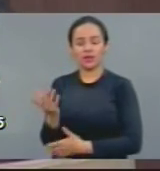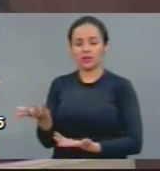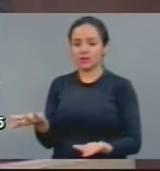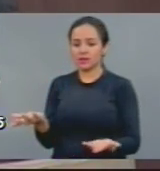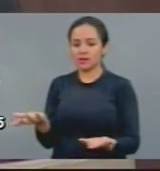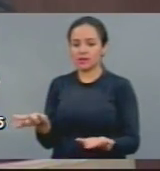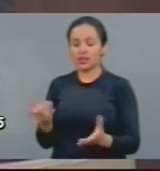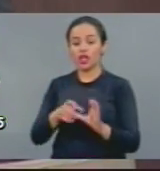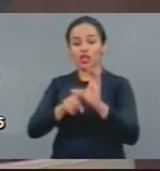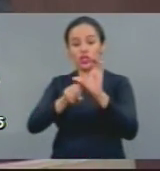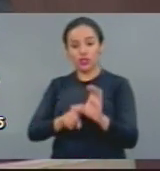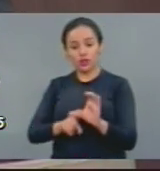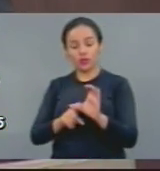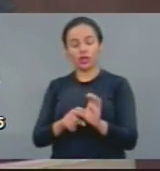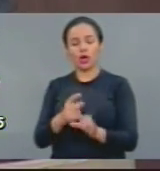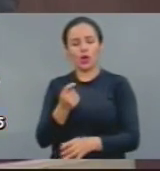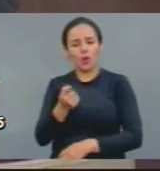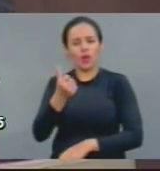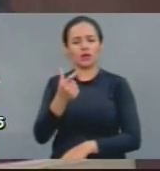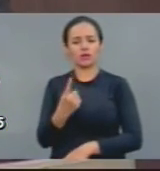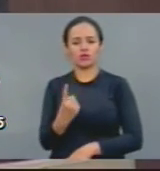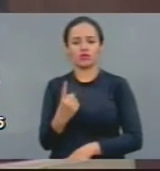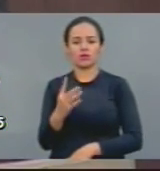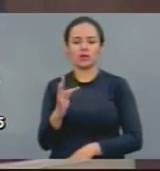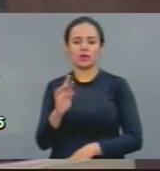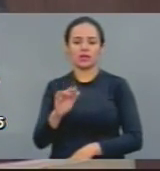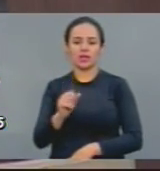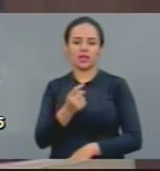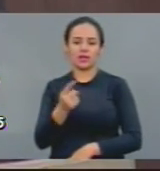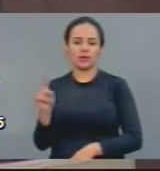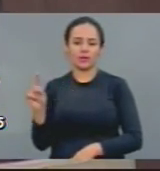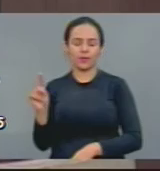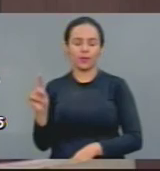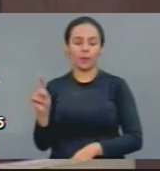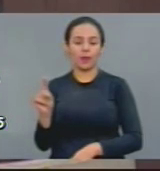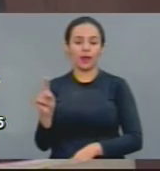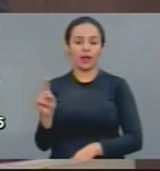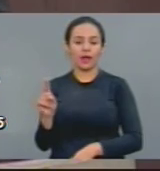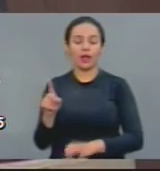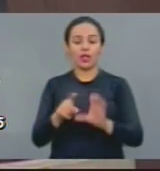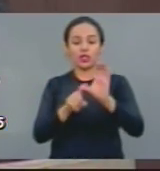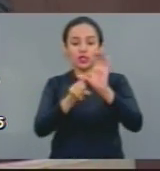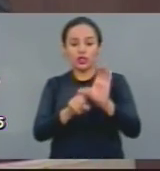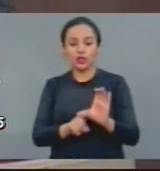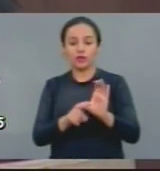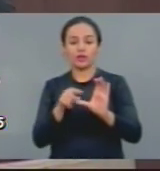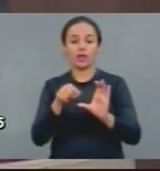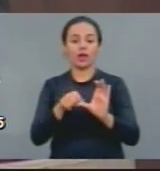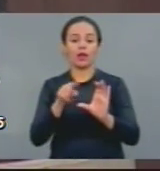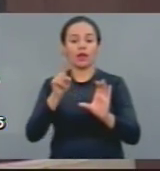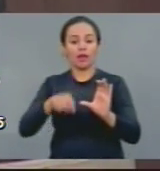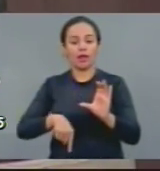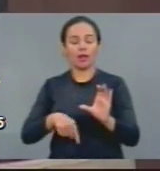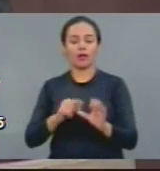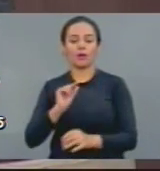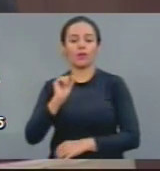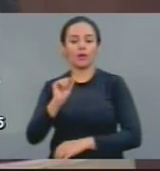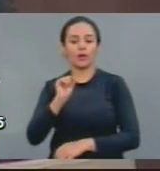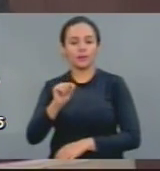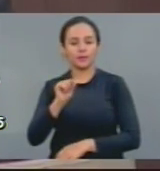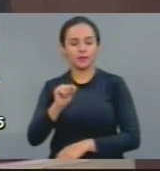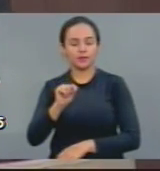E quem fez essa dívida foi, sobretudo, aqueles interessados em dar a remuneração